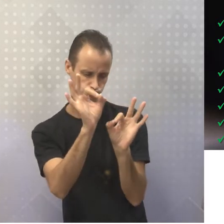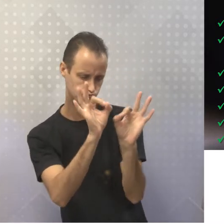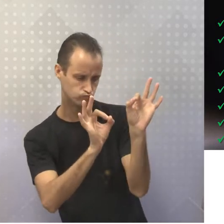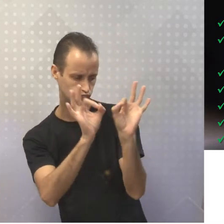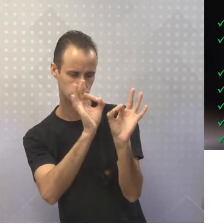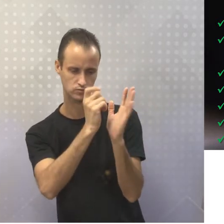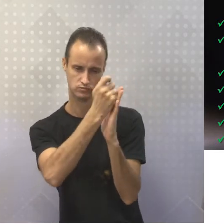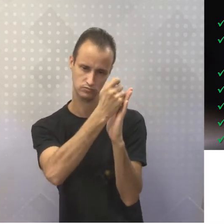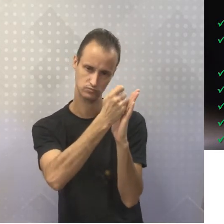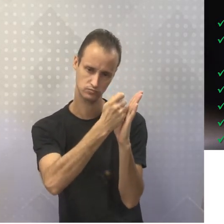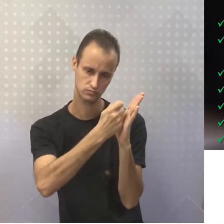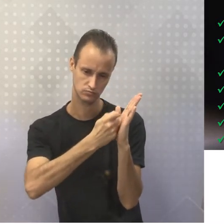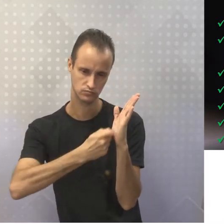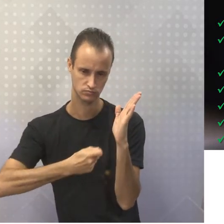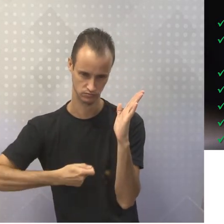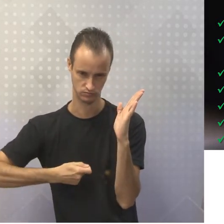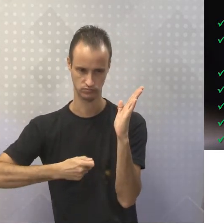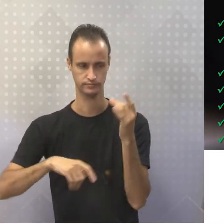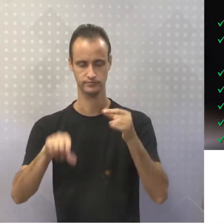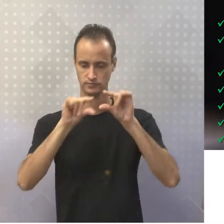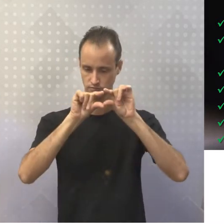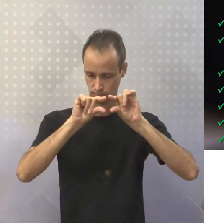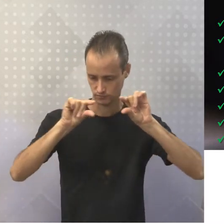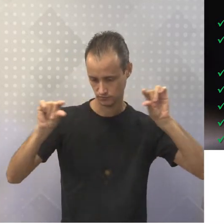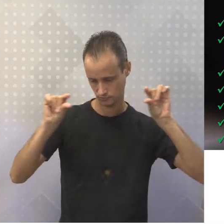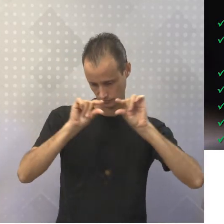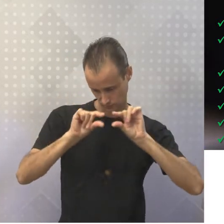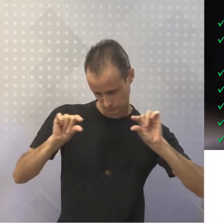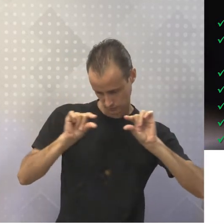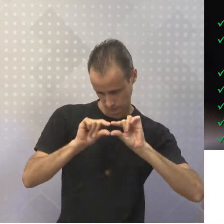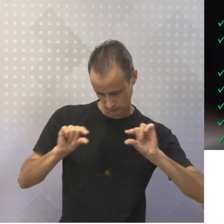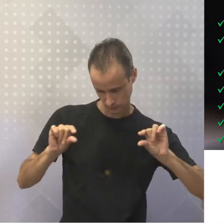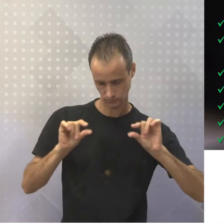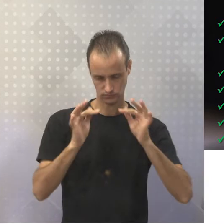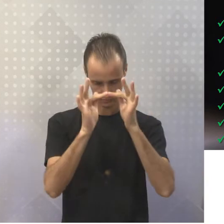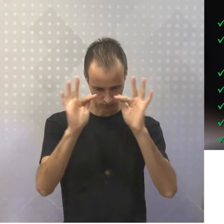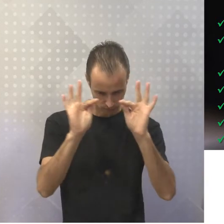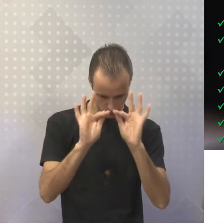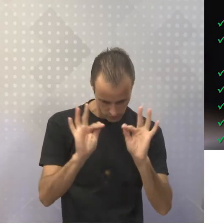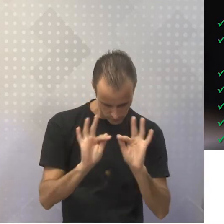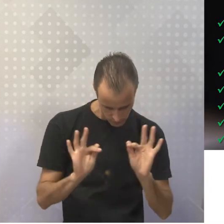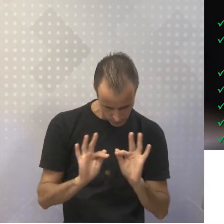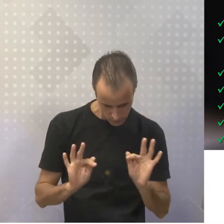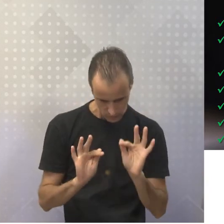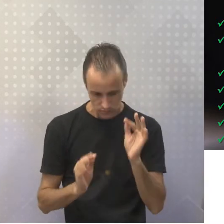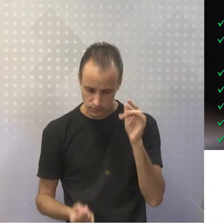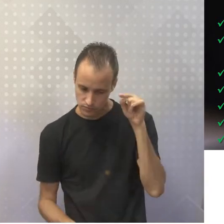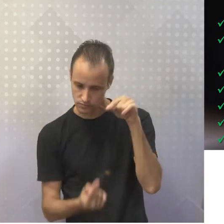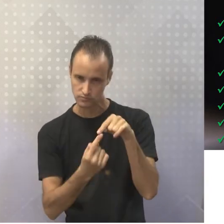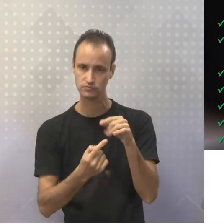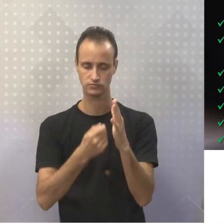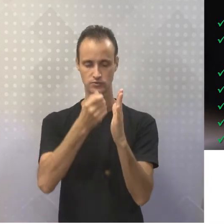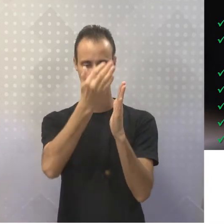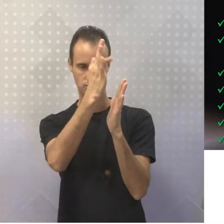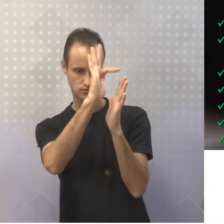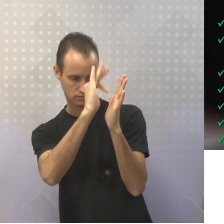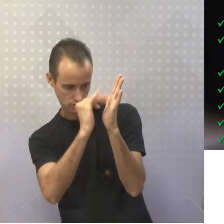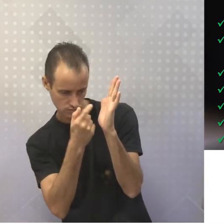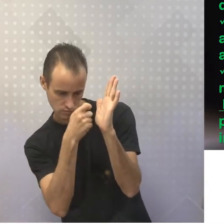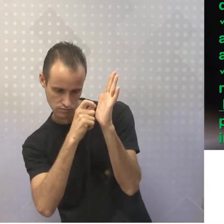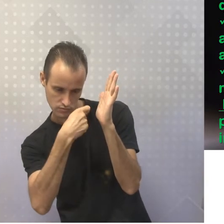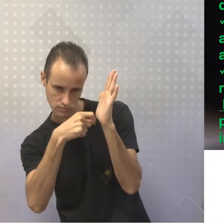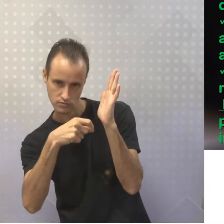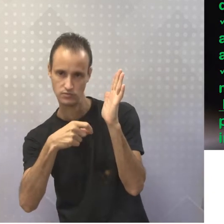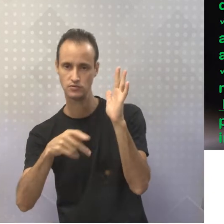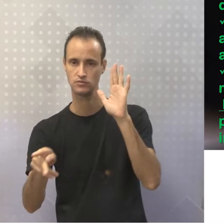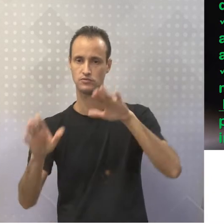frases, né? Que vão construir a argumentação, né? Os textos são assinados pelo autor, né? Pelo repórter.